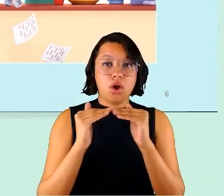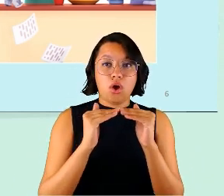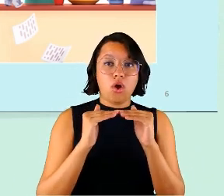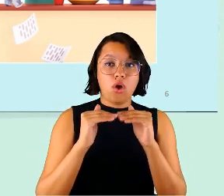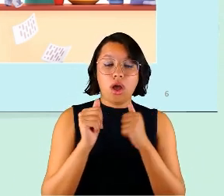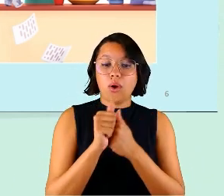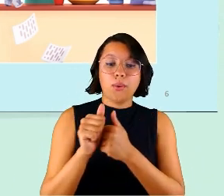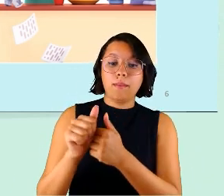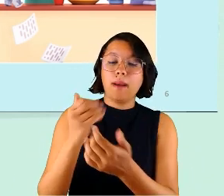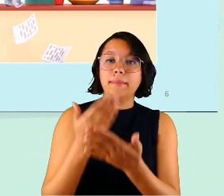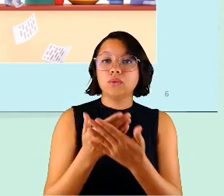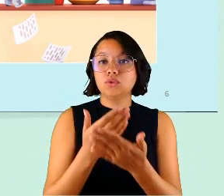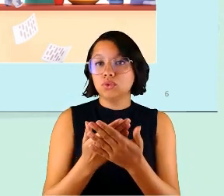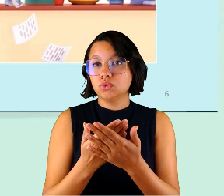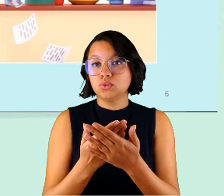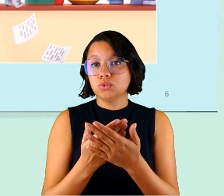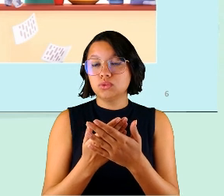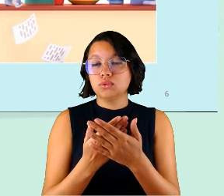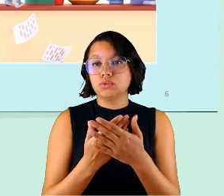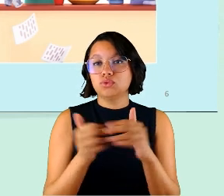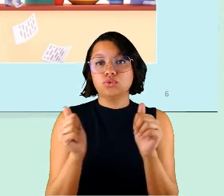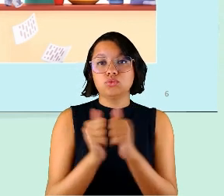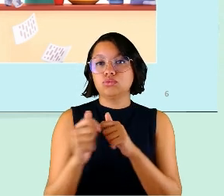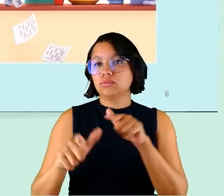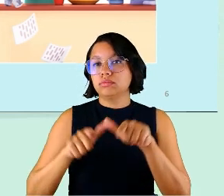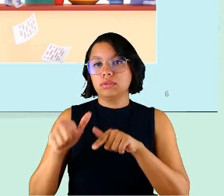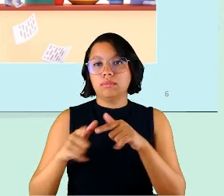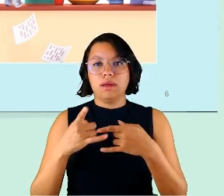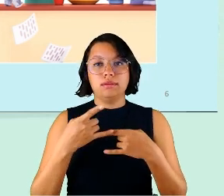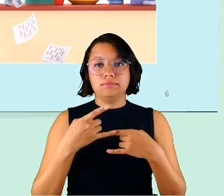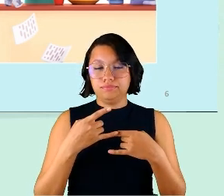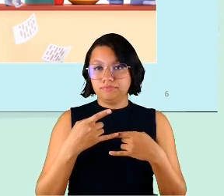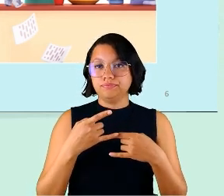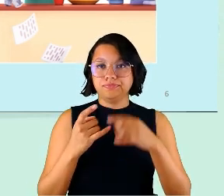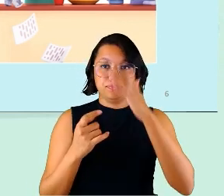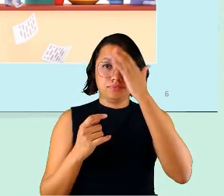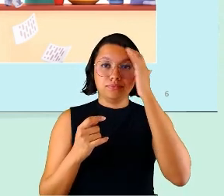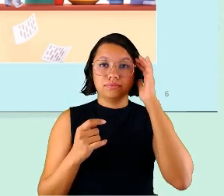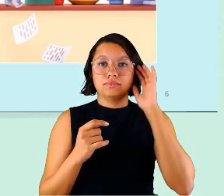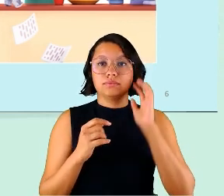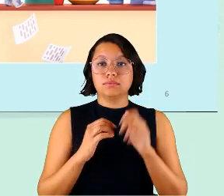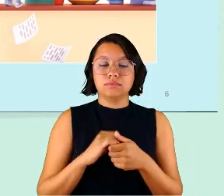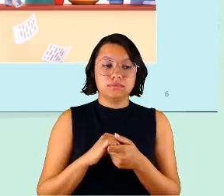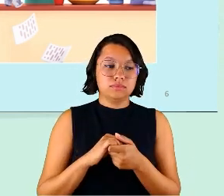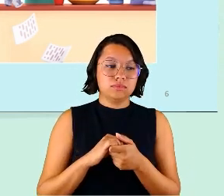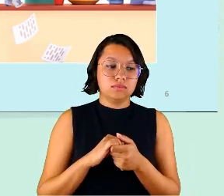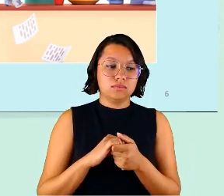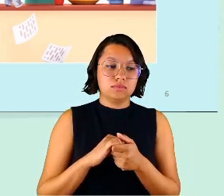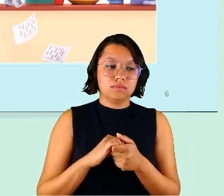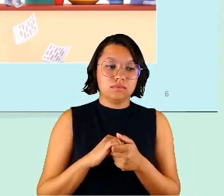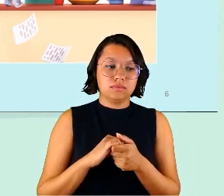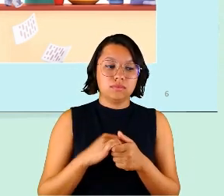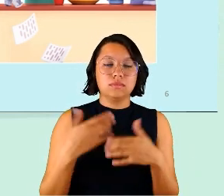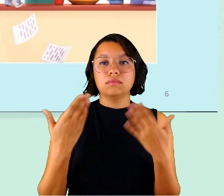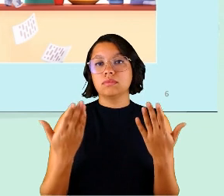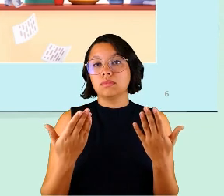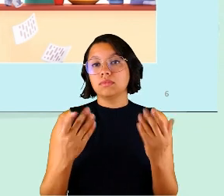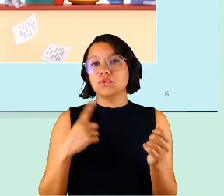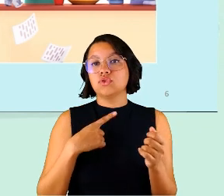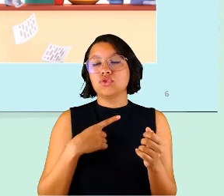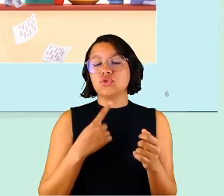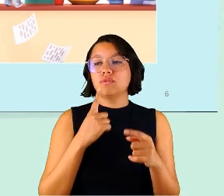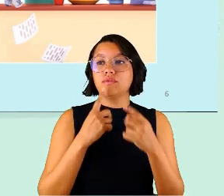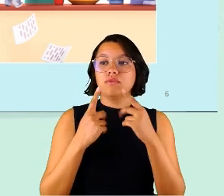dos estudos em homeschooling e também o trabalho remoto. E aí,